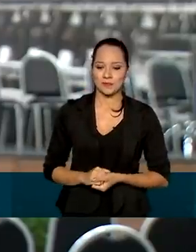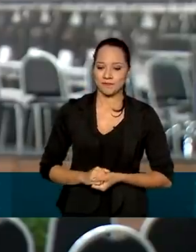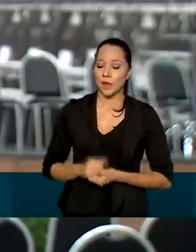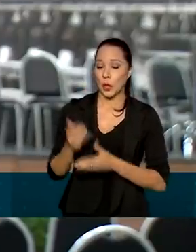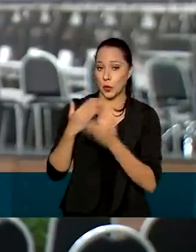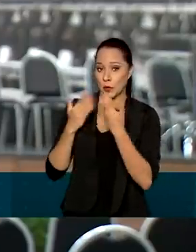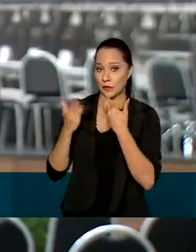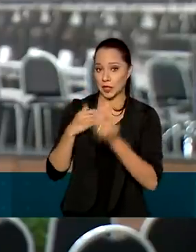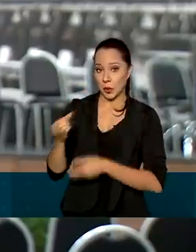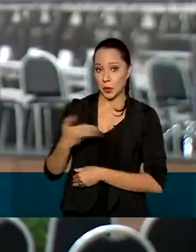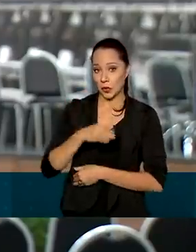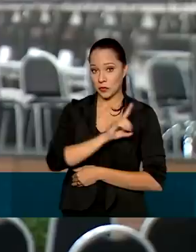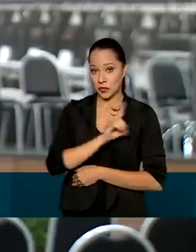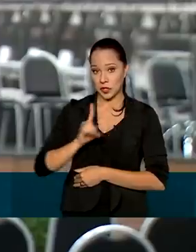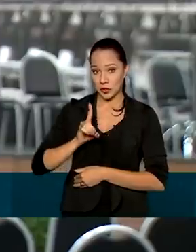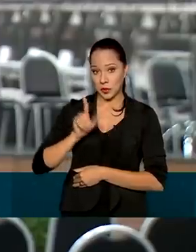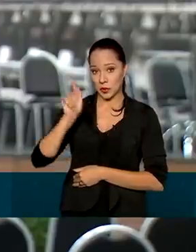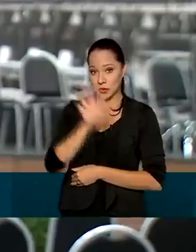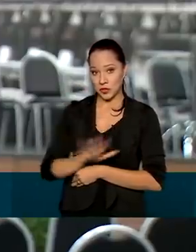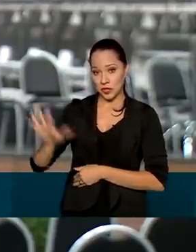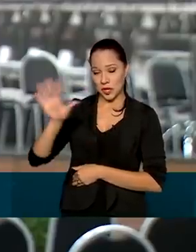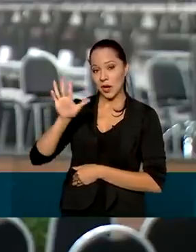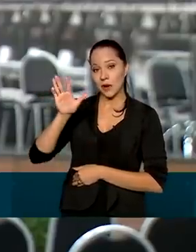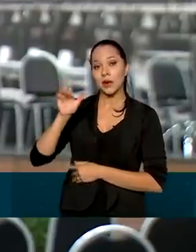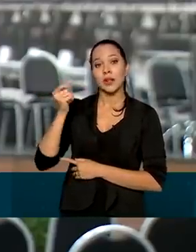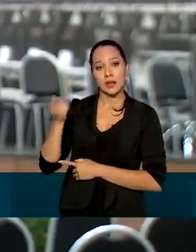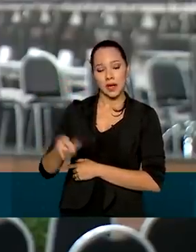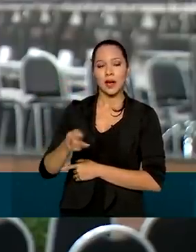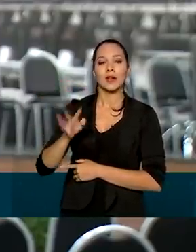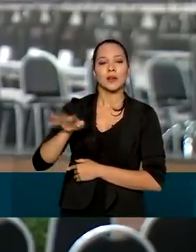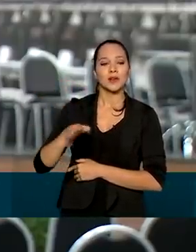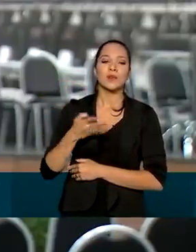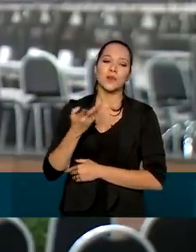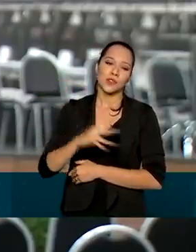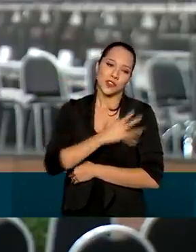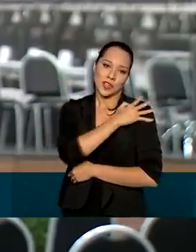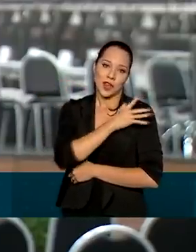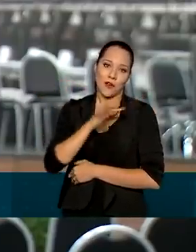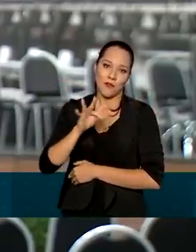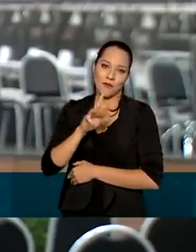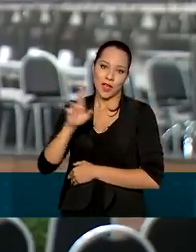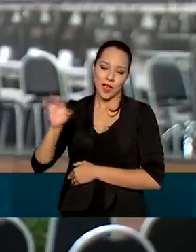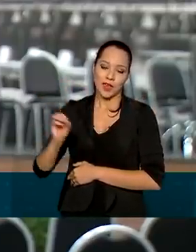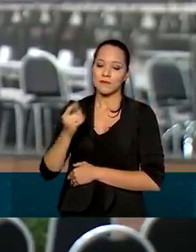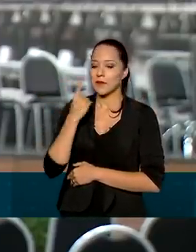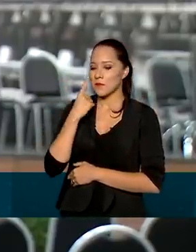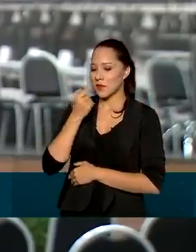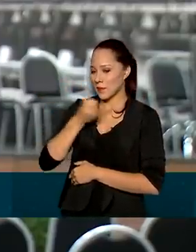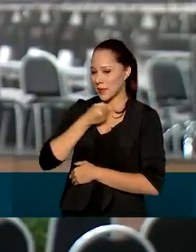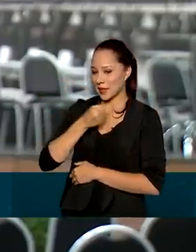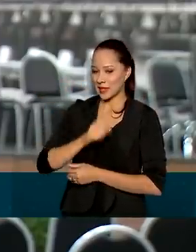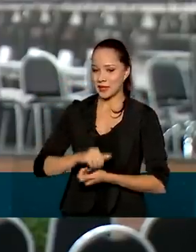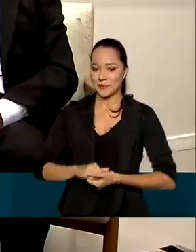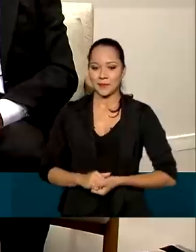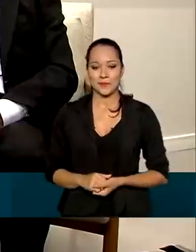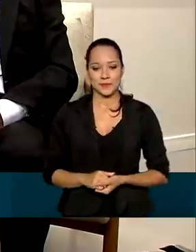Eu conversei com o novo diretor-geral brasileiro da Itaipu, general João Francisco Ferreira. Veja agora na matéria.